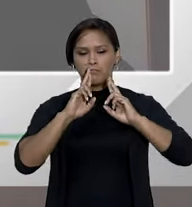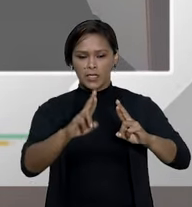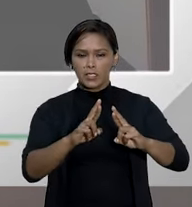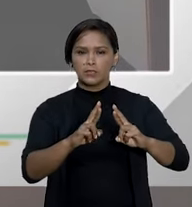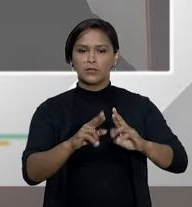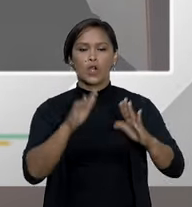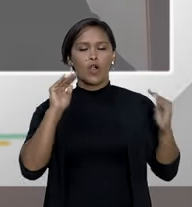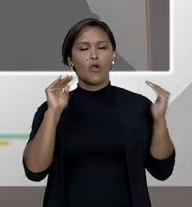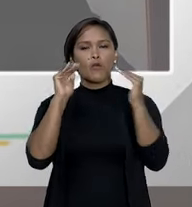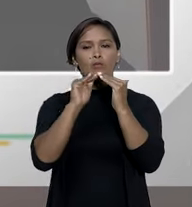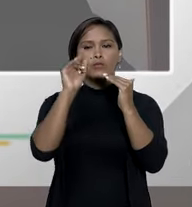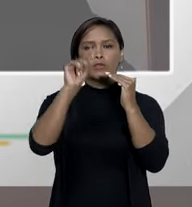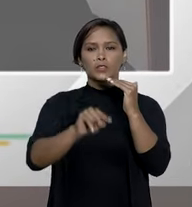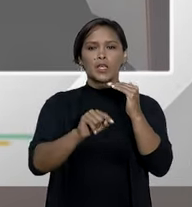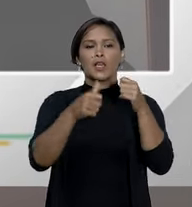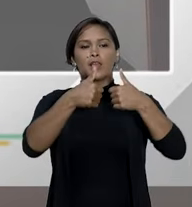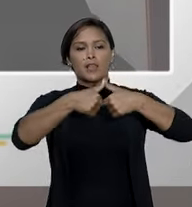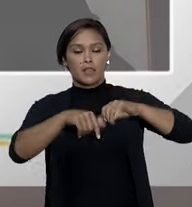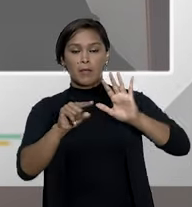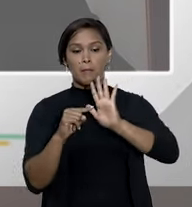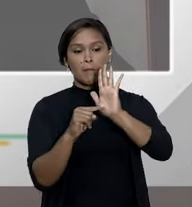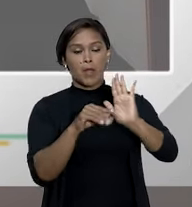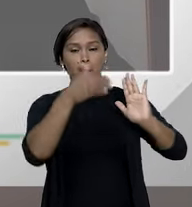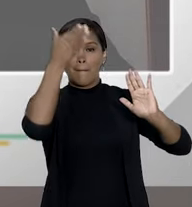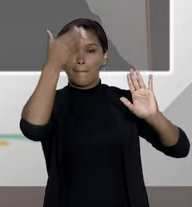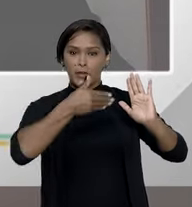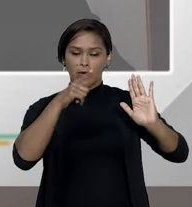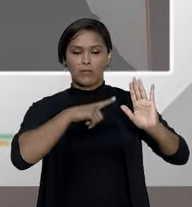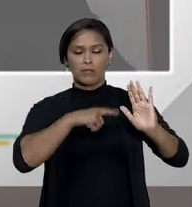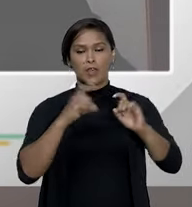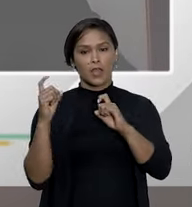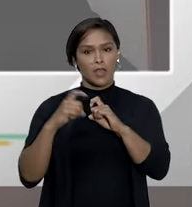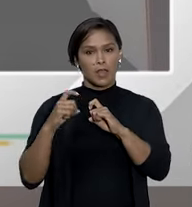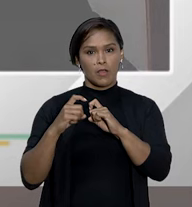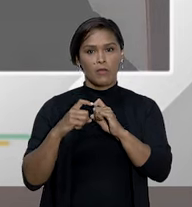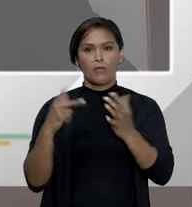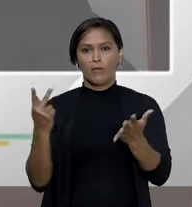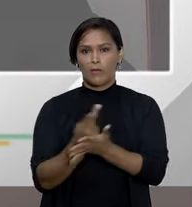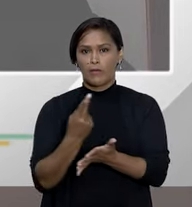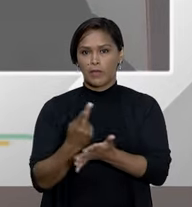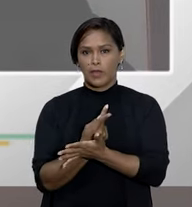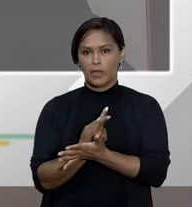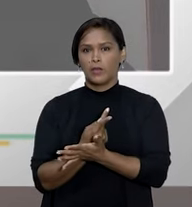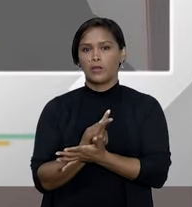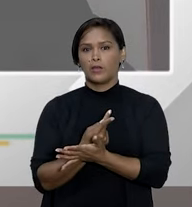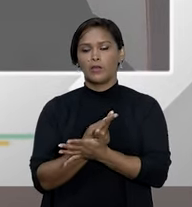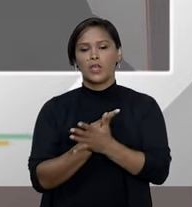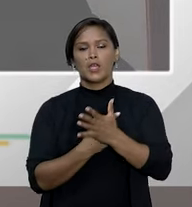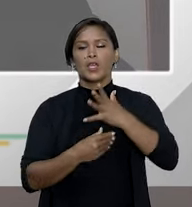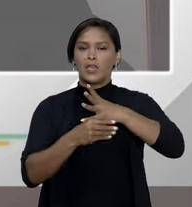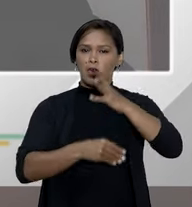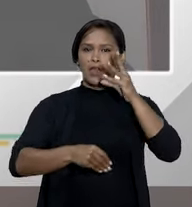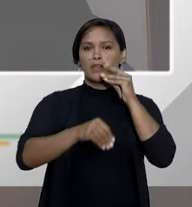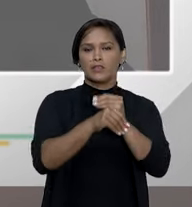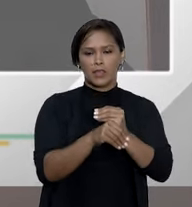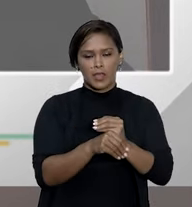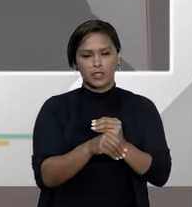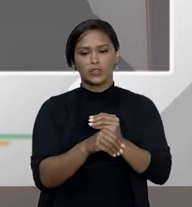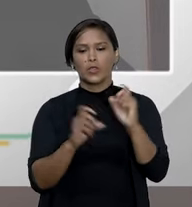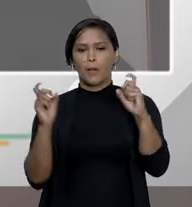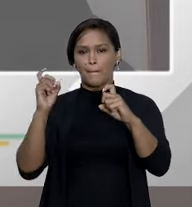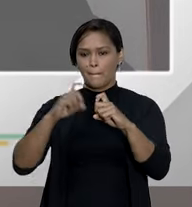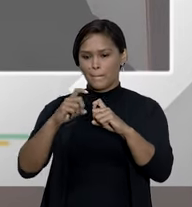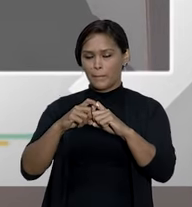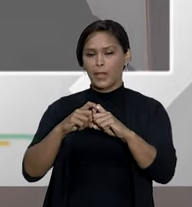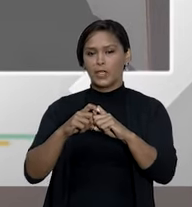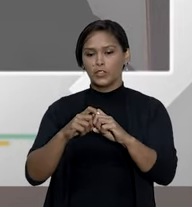objetiva se ficar demonstrado que da conduta do médico e anexo causal entre a conduta dele